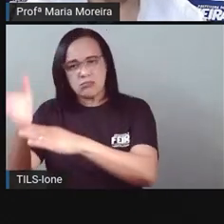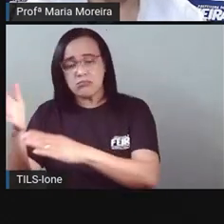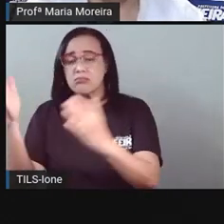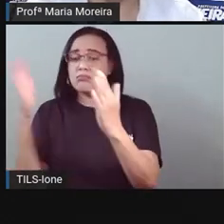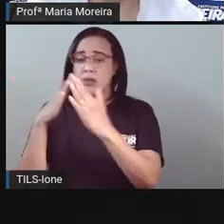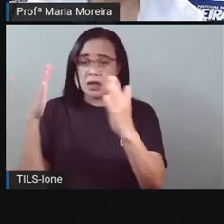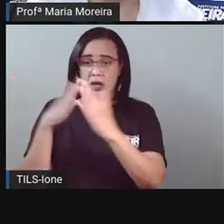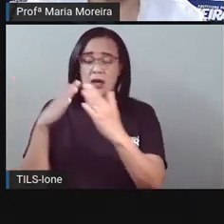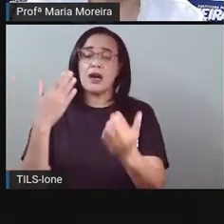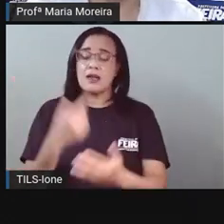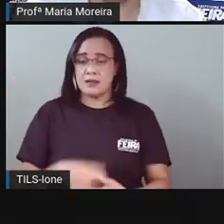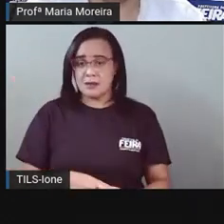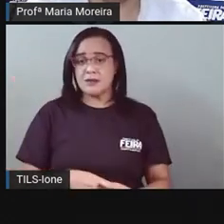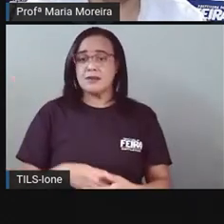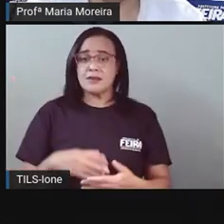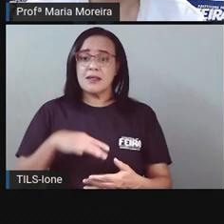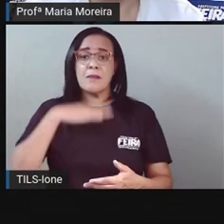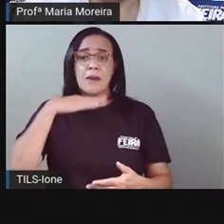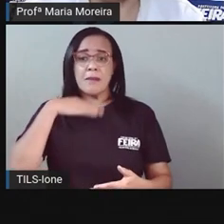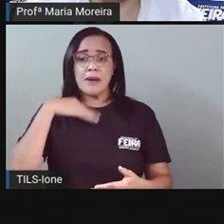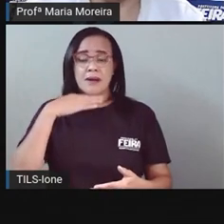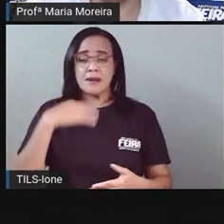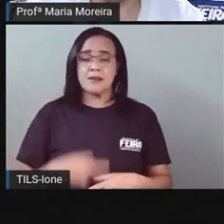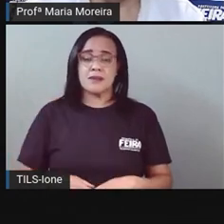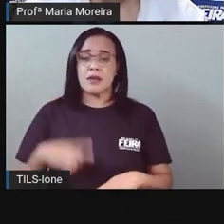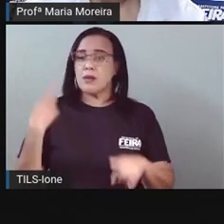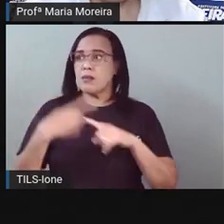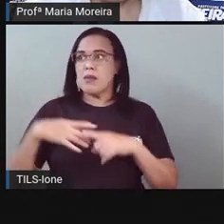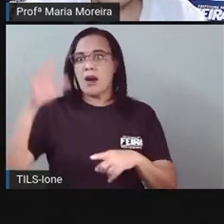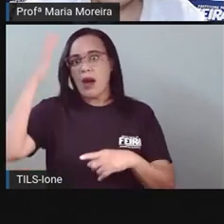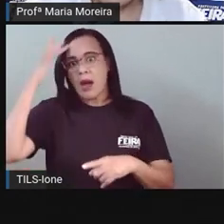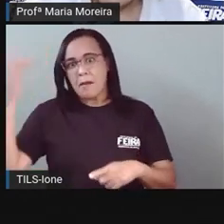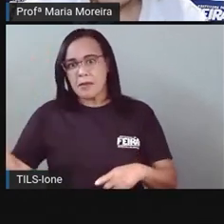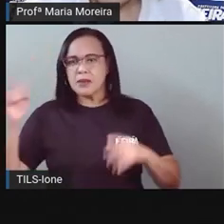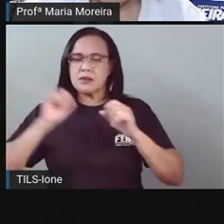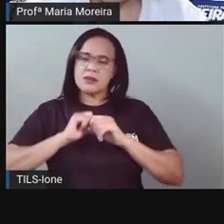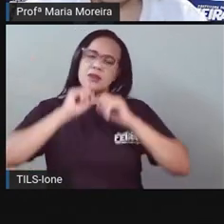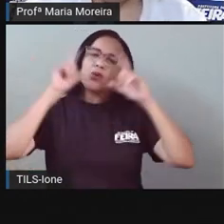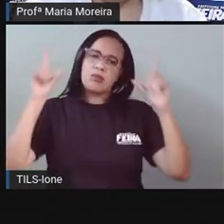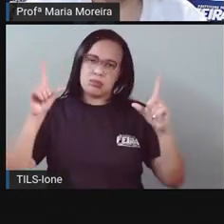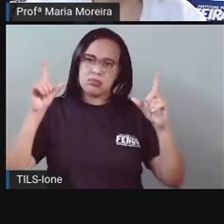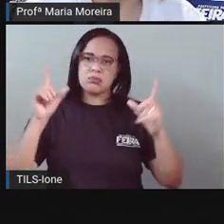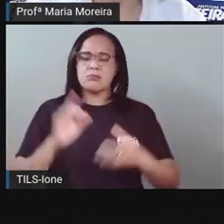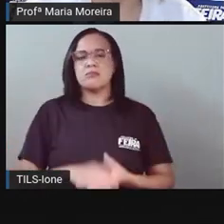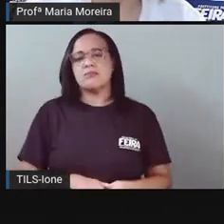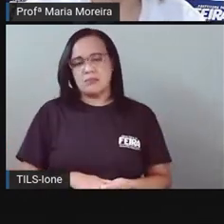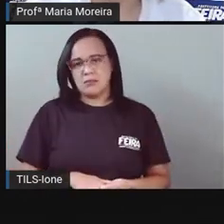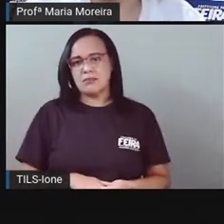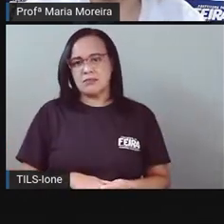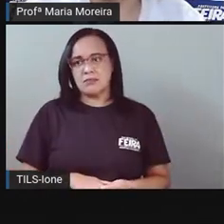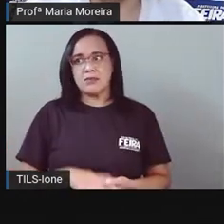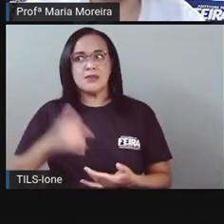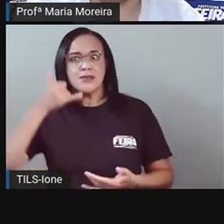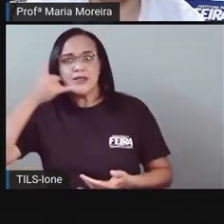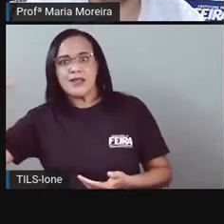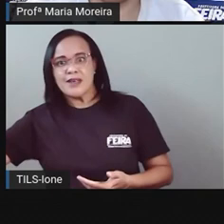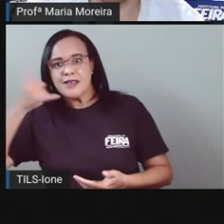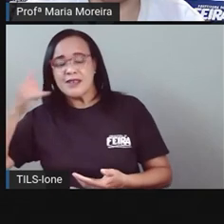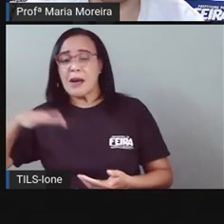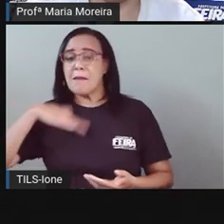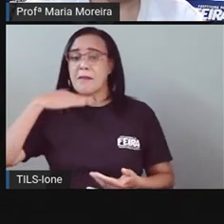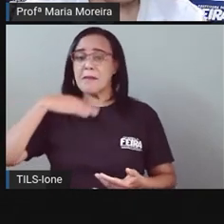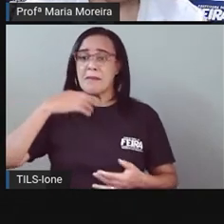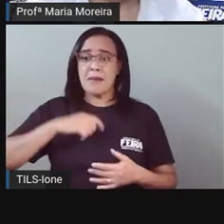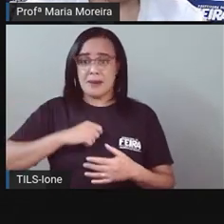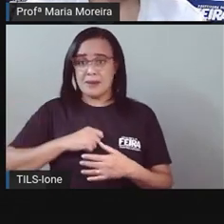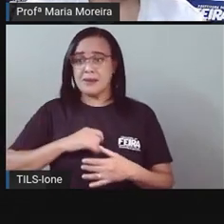amanhã É o dia que ainda Vai o quê? Acordar Ó, pai Eu quero ligar Para a mamãe Para contar Essa novidade Você liga,